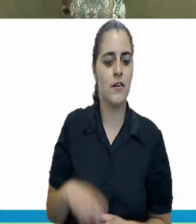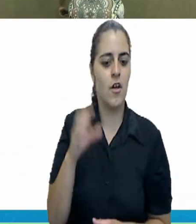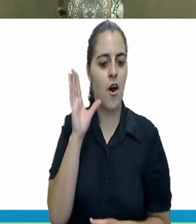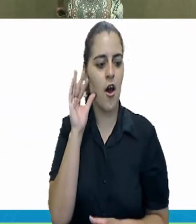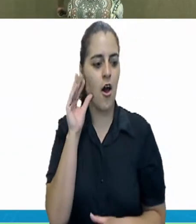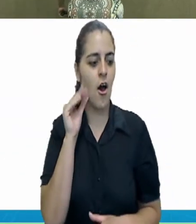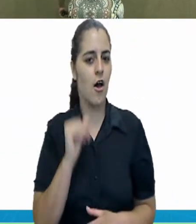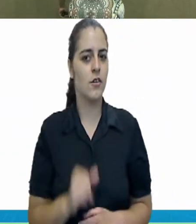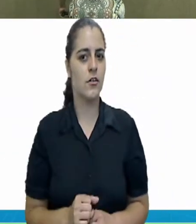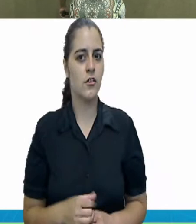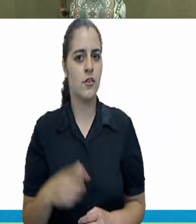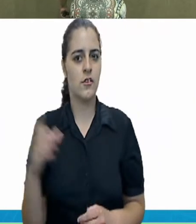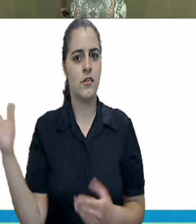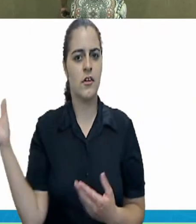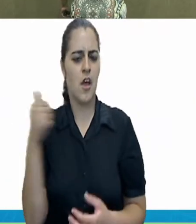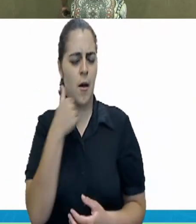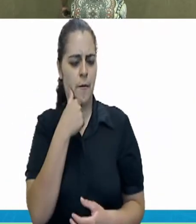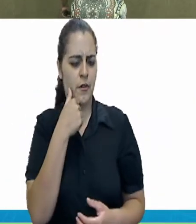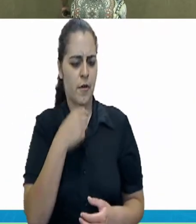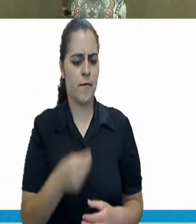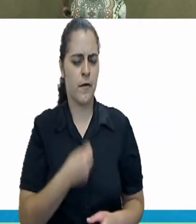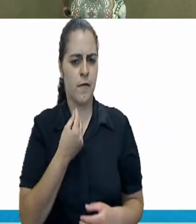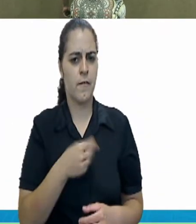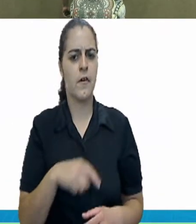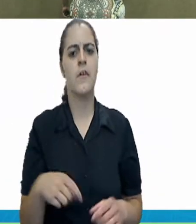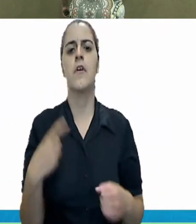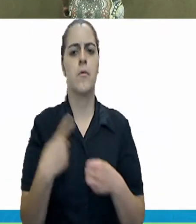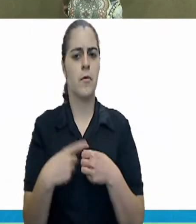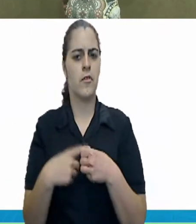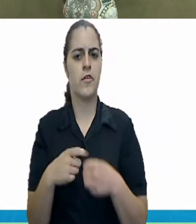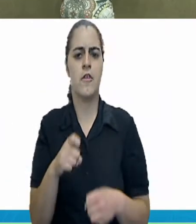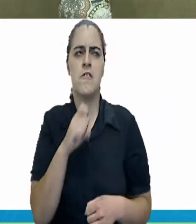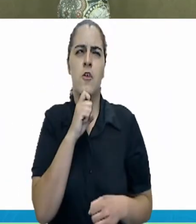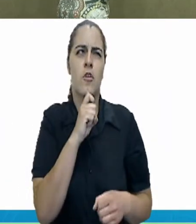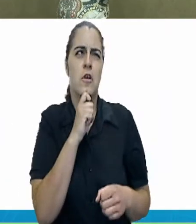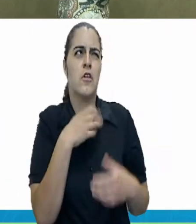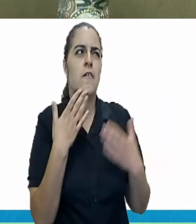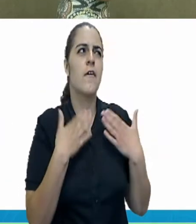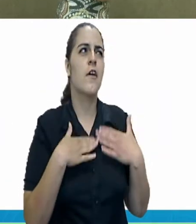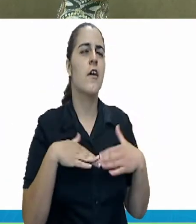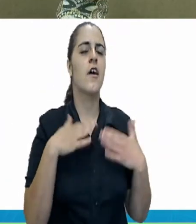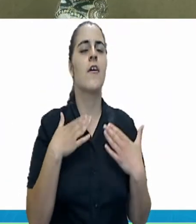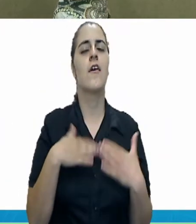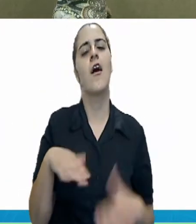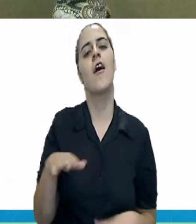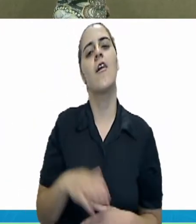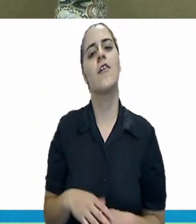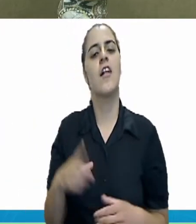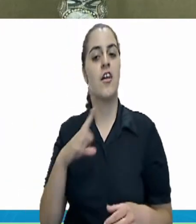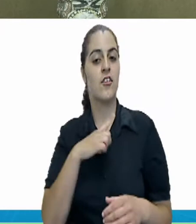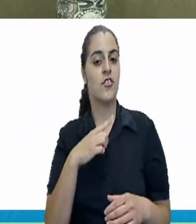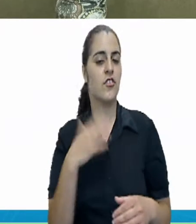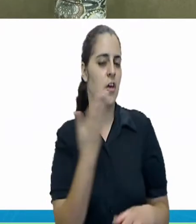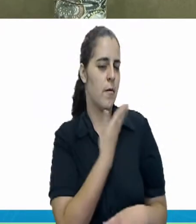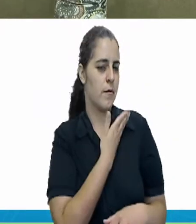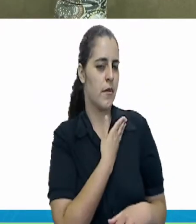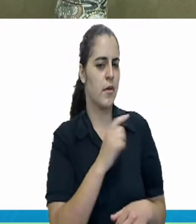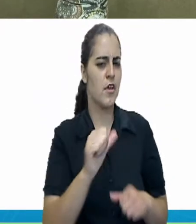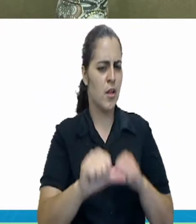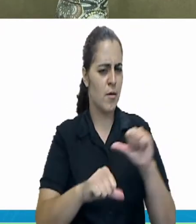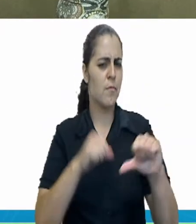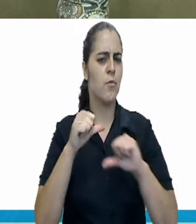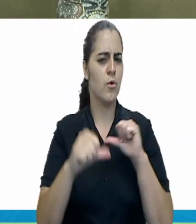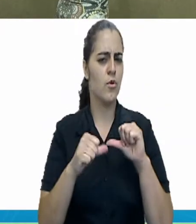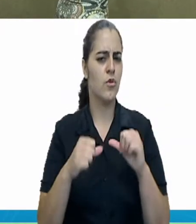Se a Hilley, ela morava numa cidade, estava tudo tranquilo, ela tinha amigos e ela mudou